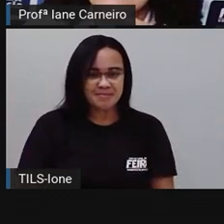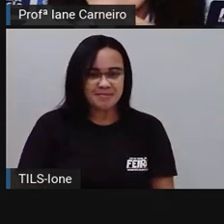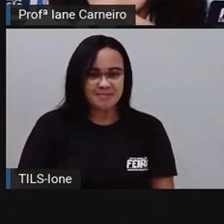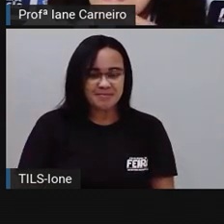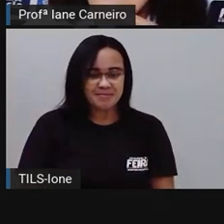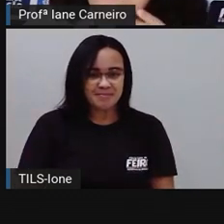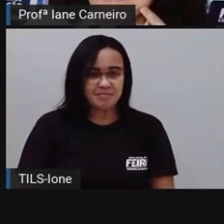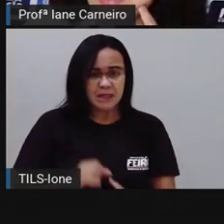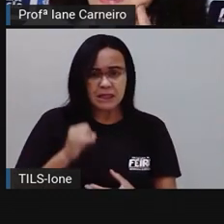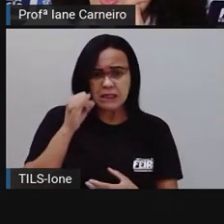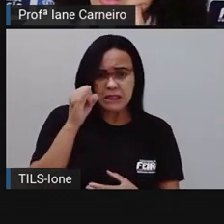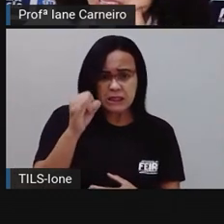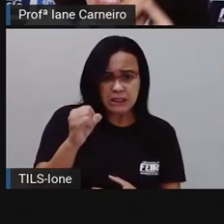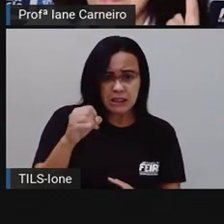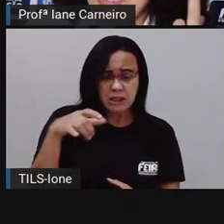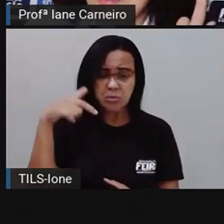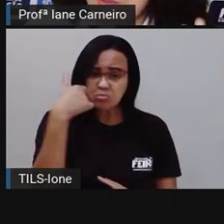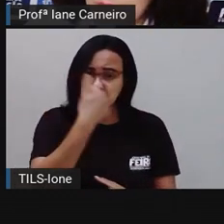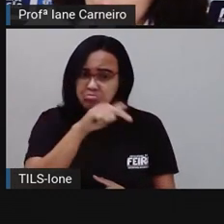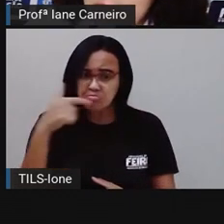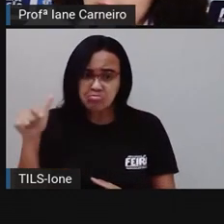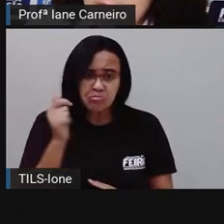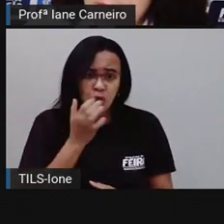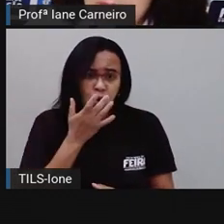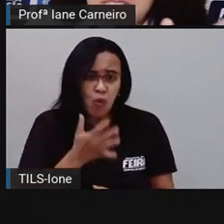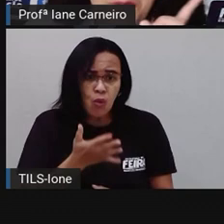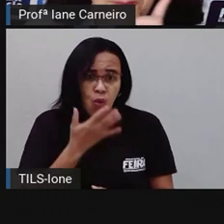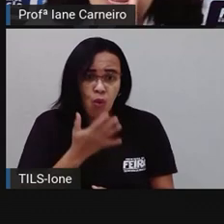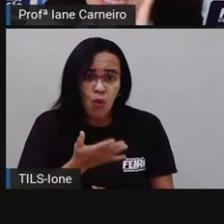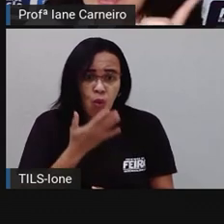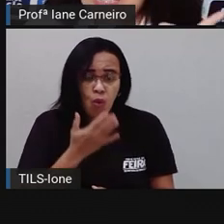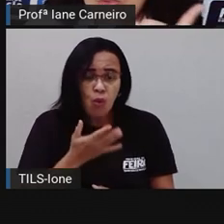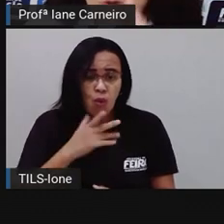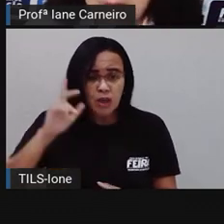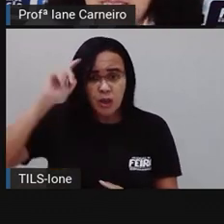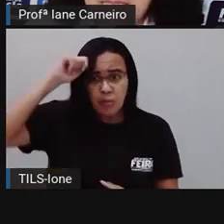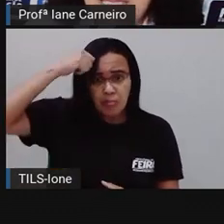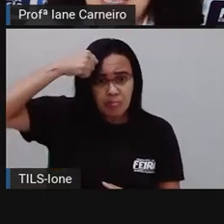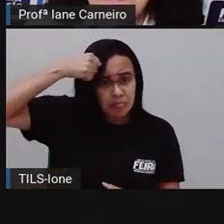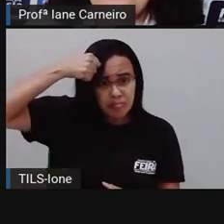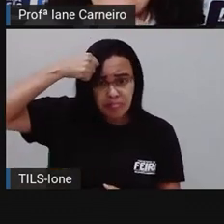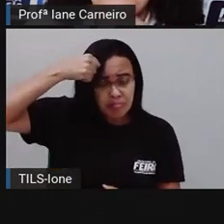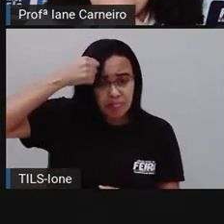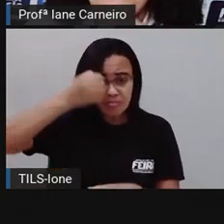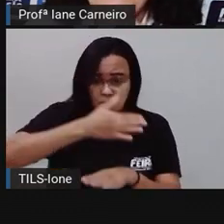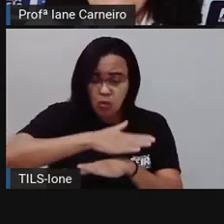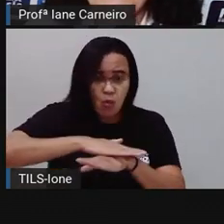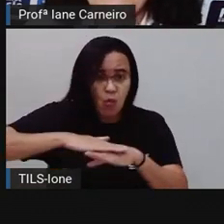Se não houvesse mais cores e o preto não cobrisse,